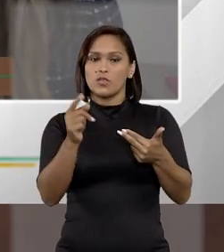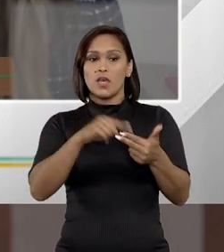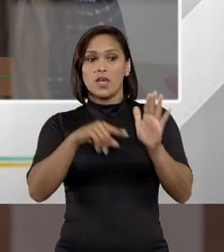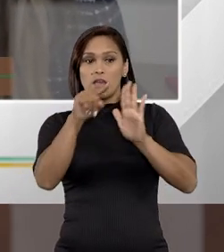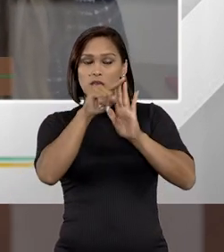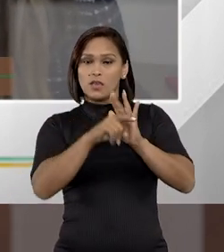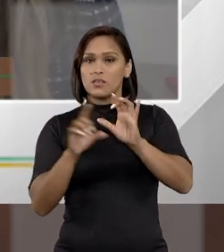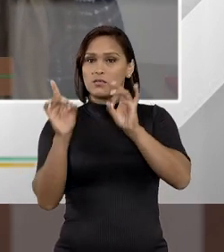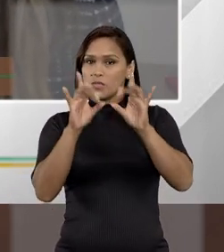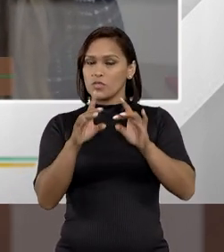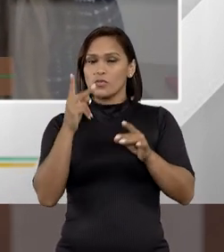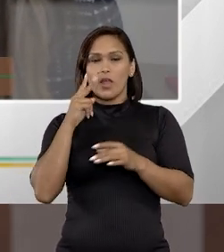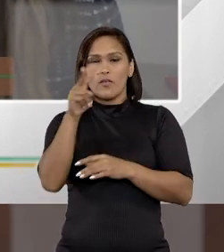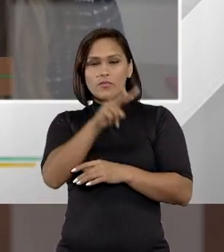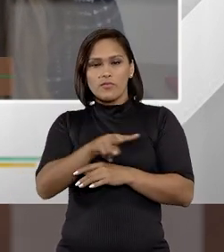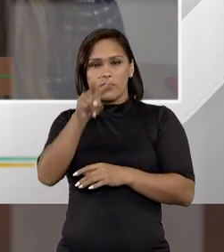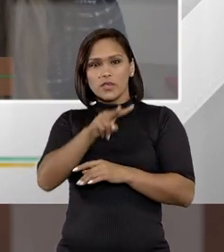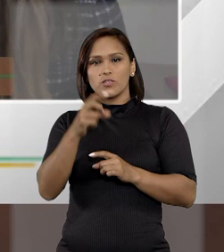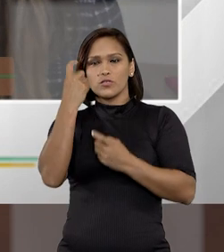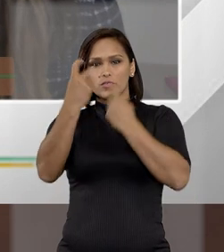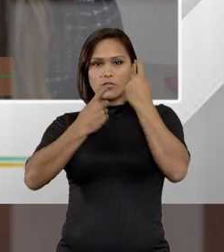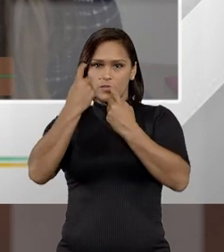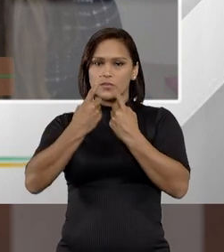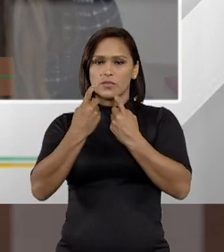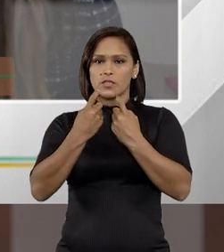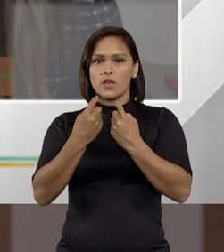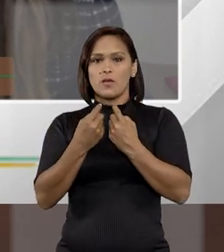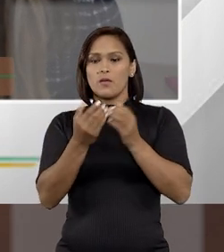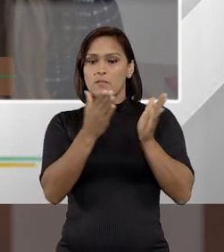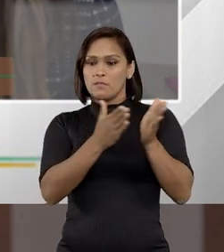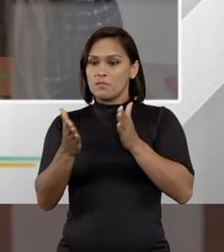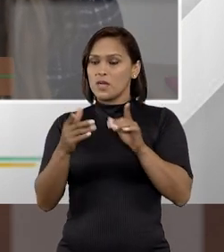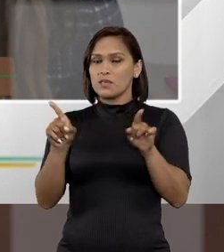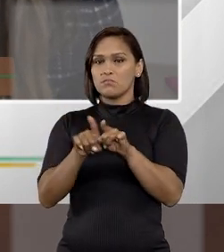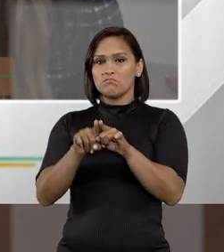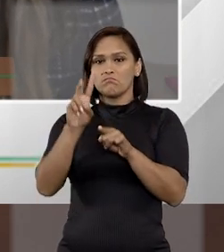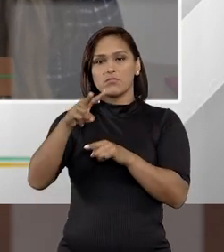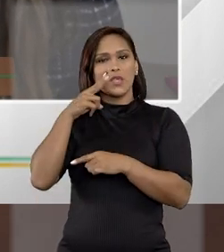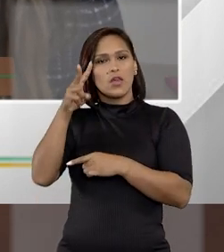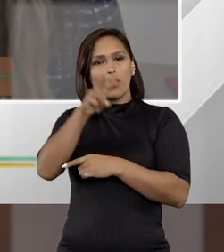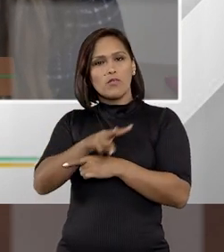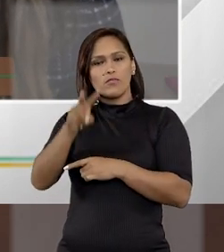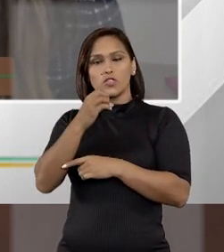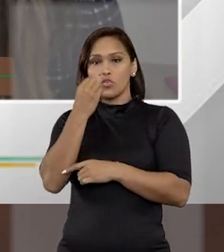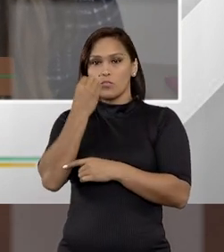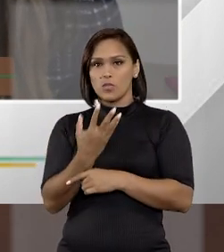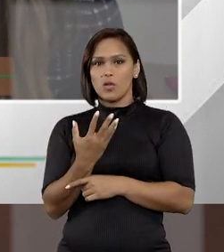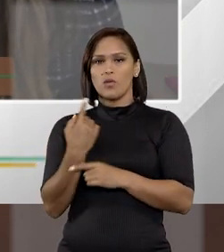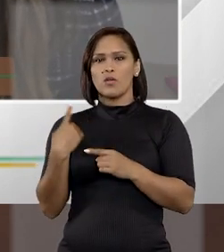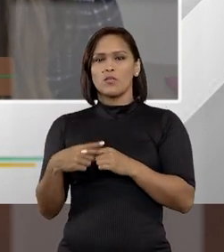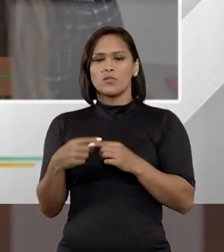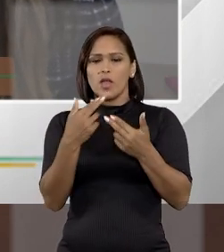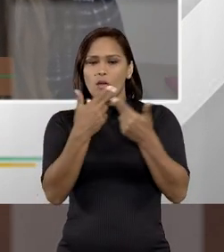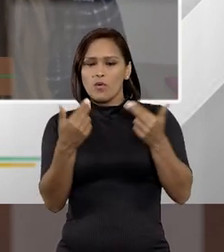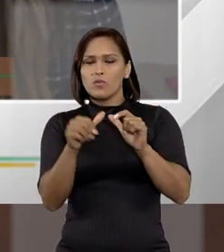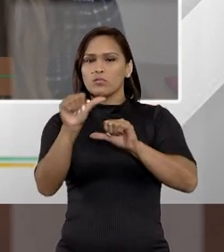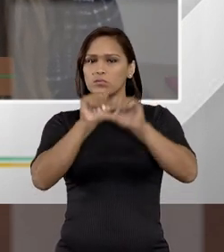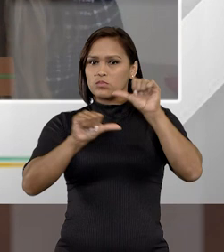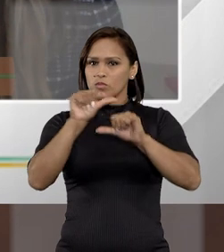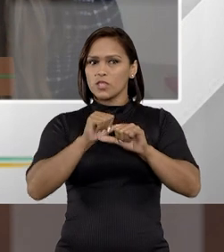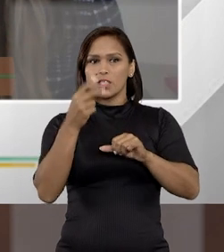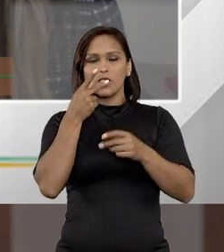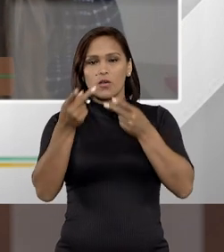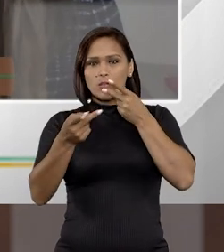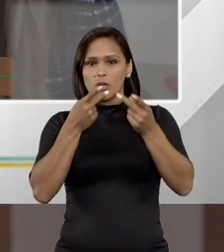Então, esse ponto em particular eu vejo com muita preocupação, mas por outro lado, eu vejo com bons olhos muitas das mudanças